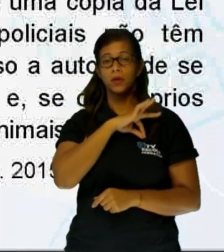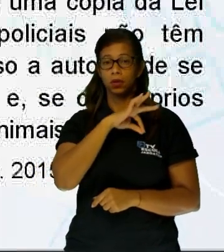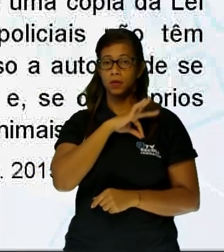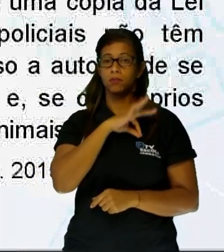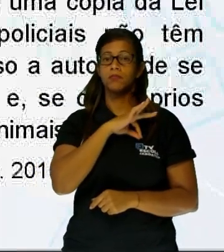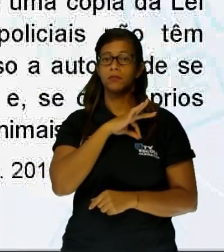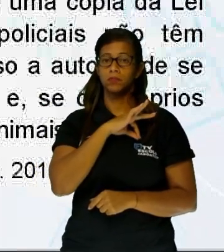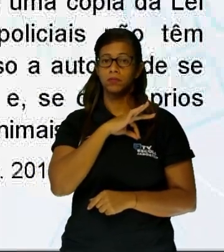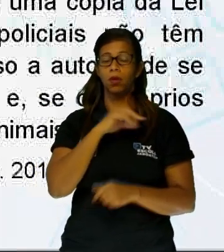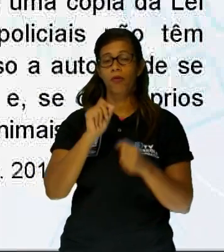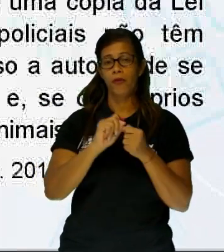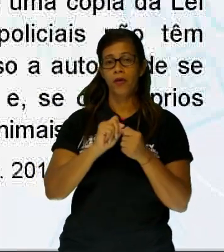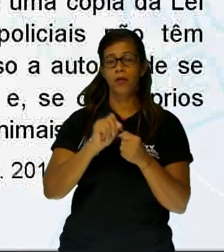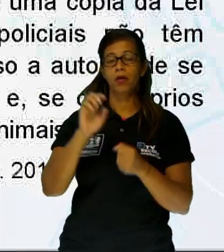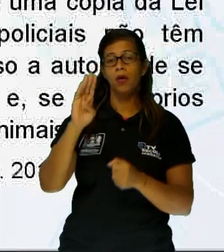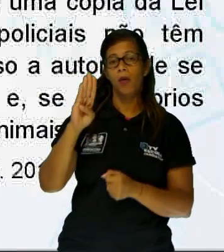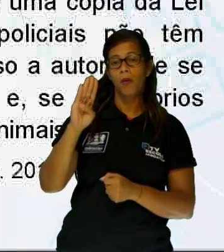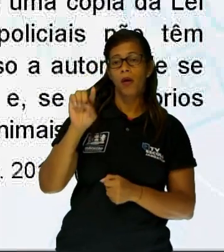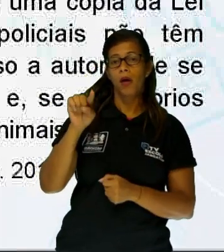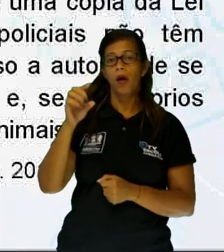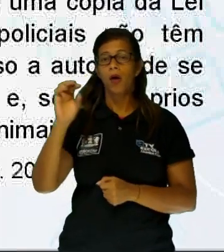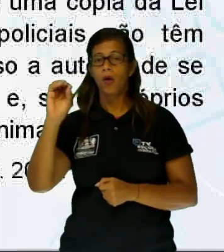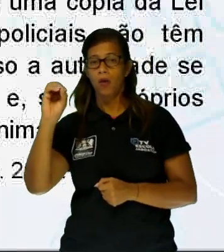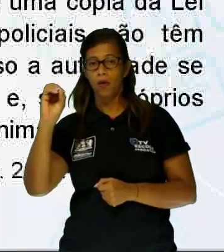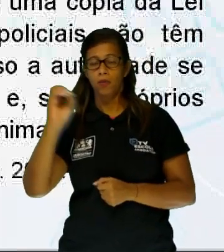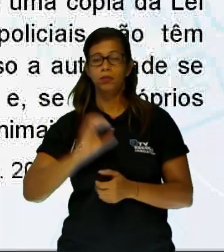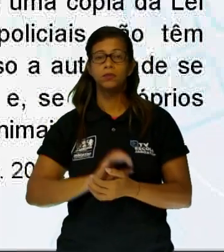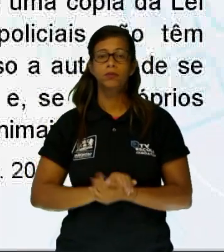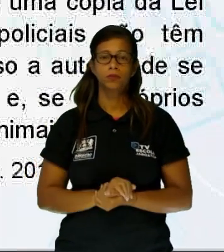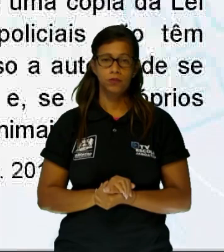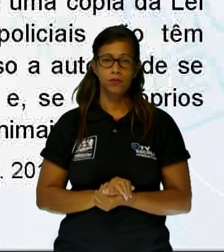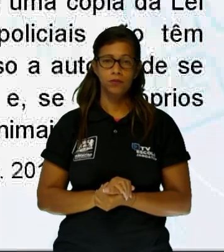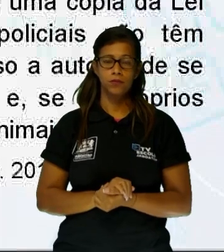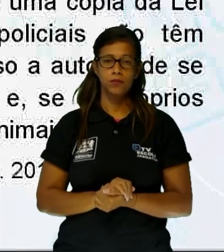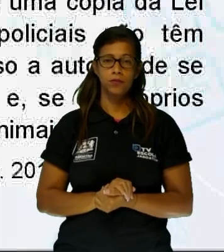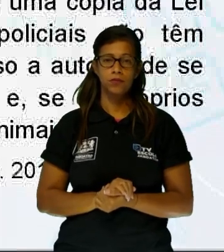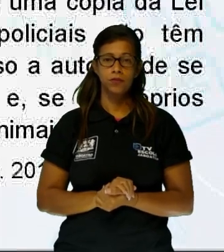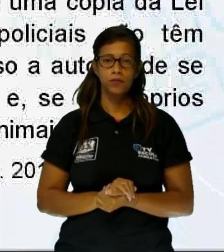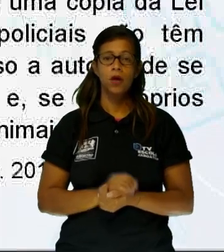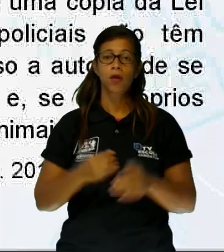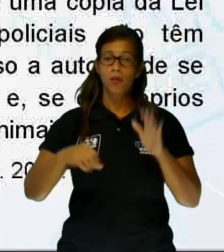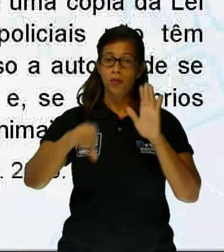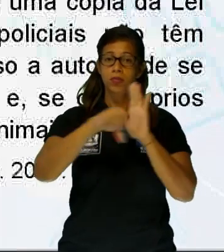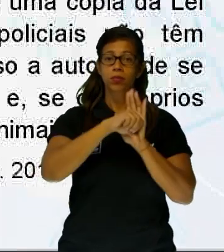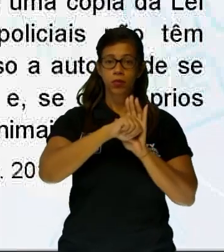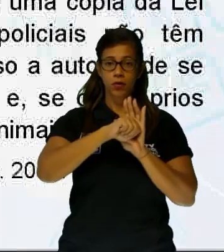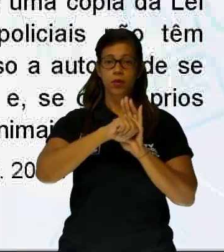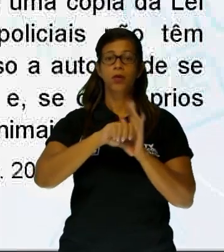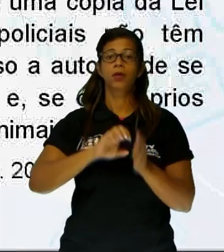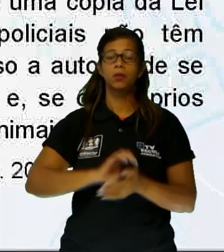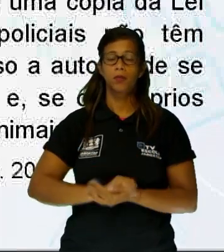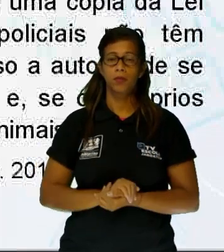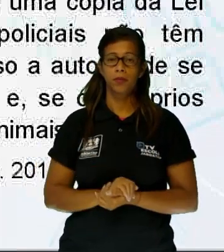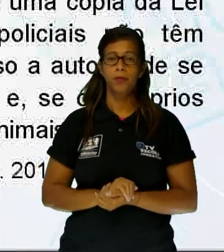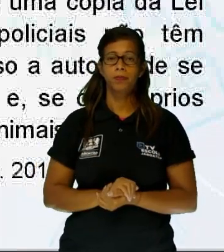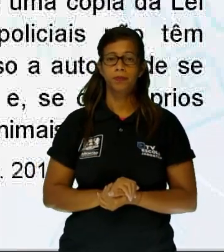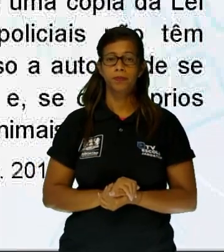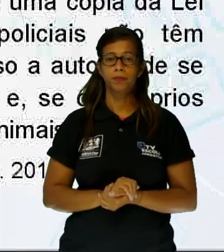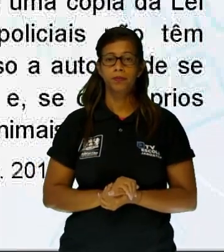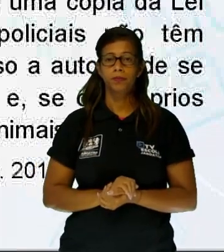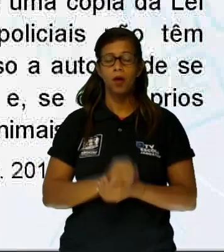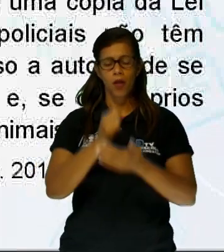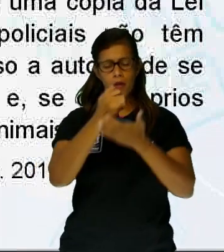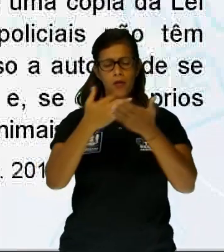e maus tratos é crime, animais, crime. Então, a denúncia de maus tratos é legitimada pelo artigo. Ele vai prosseguindo. Então,